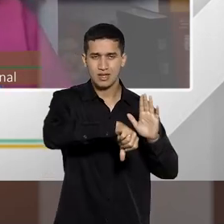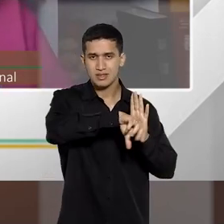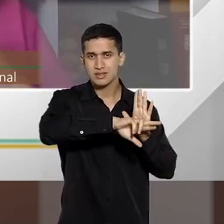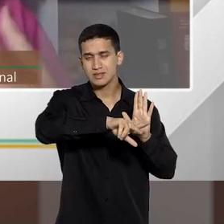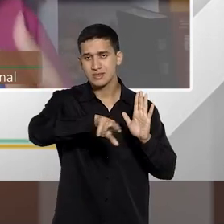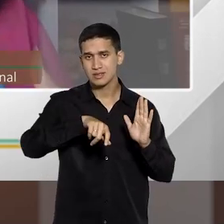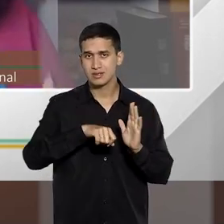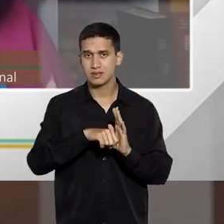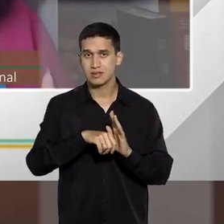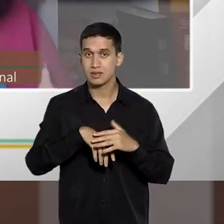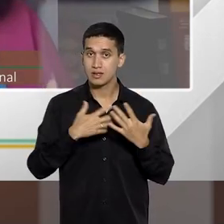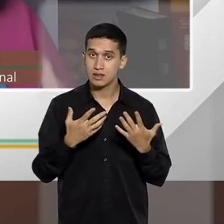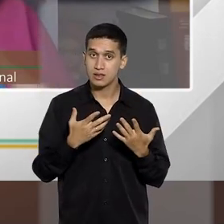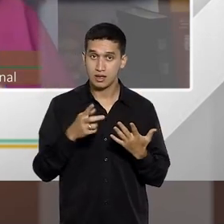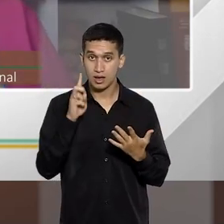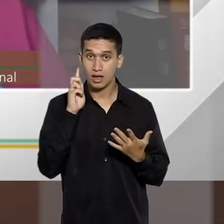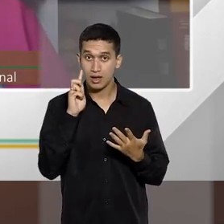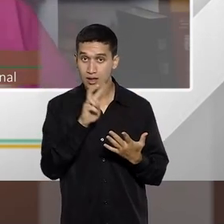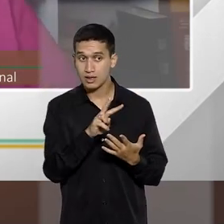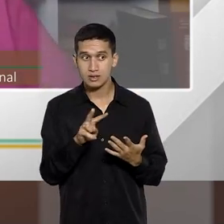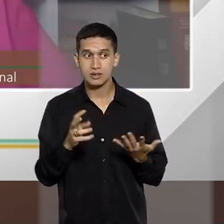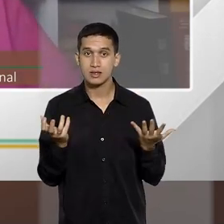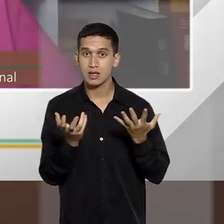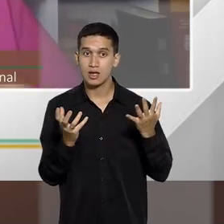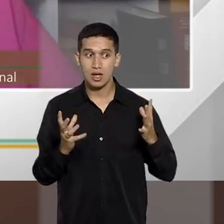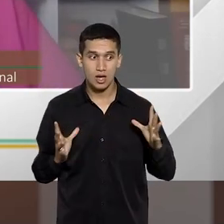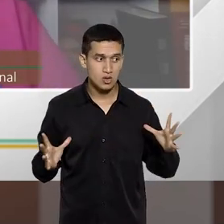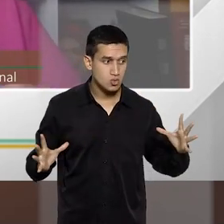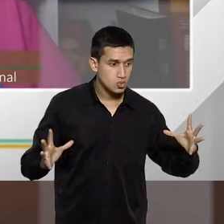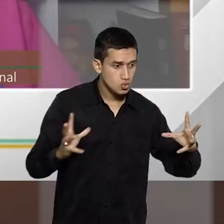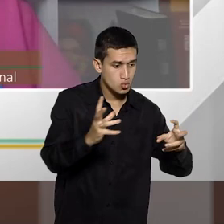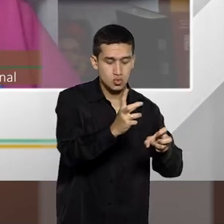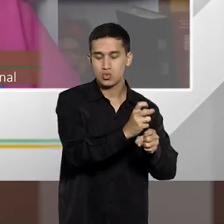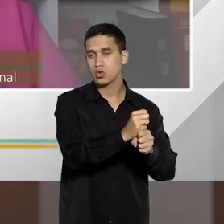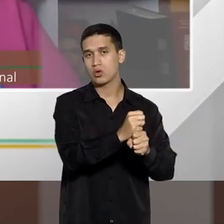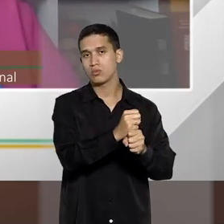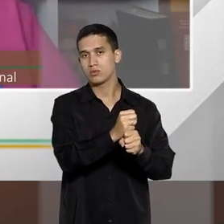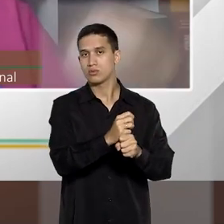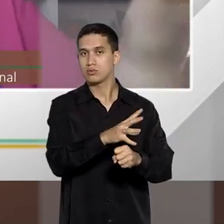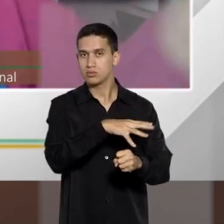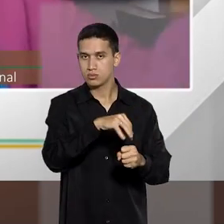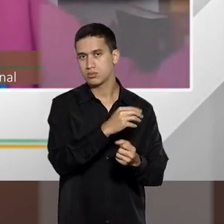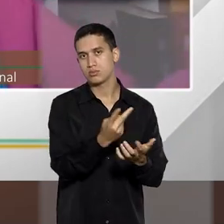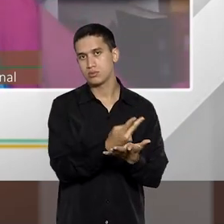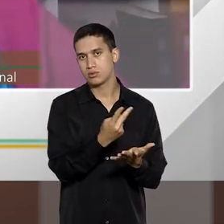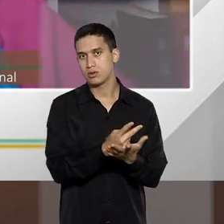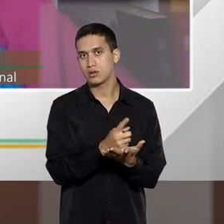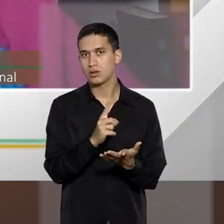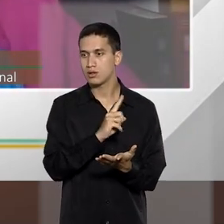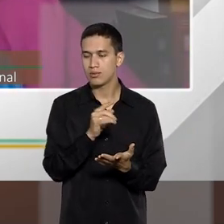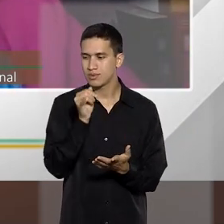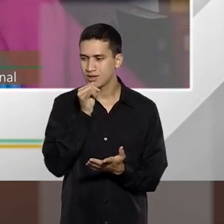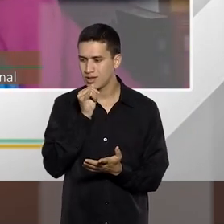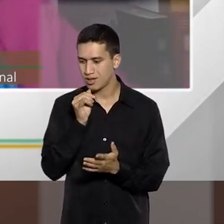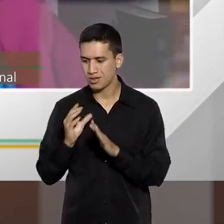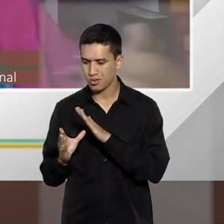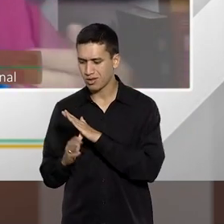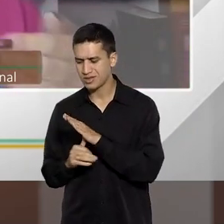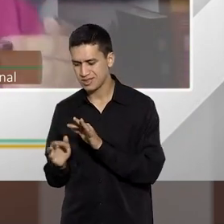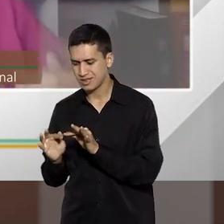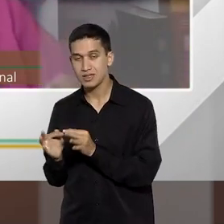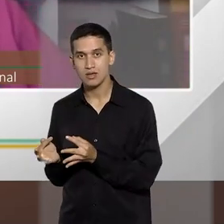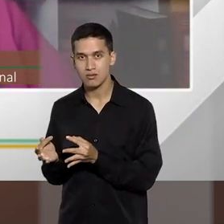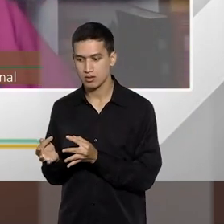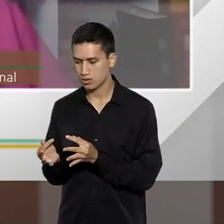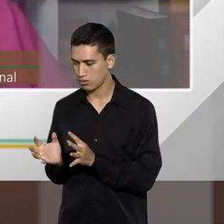um furtão, e não que o furto se transforme num crime com uma pena maior do que a de homicídio. Entendeu? Então,